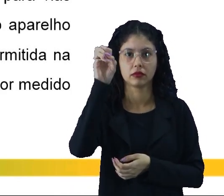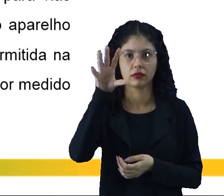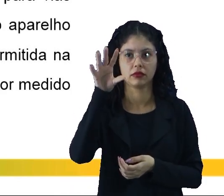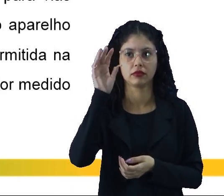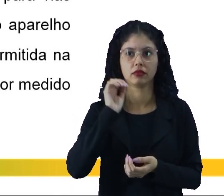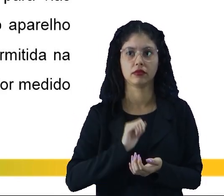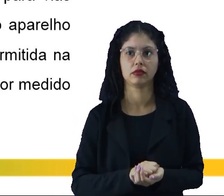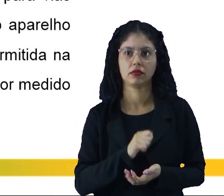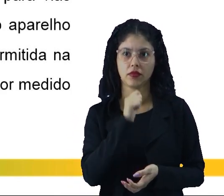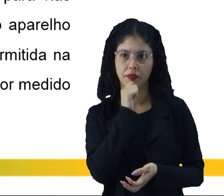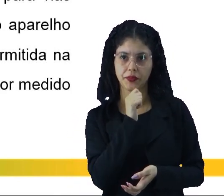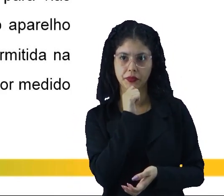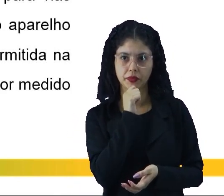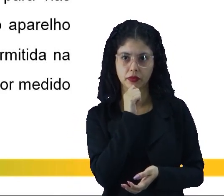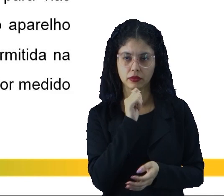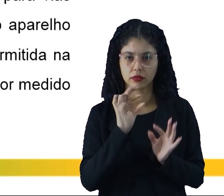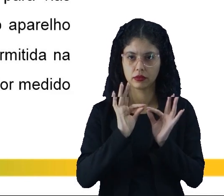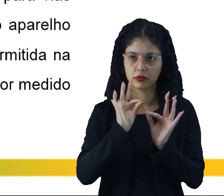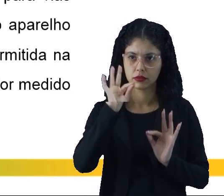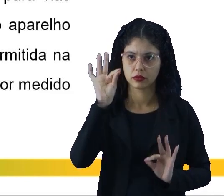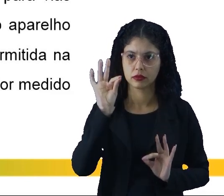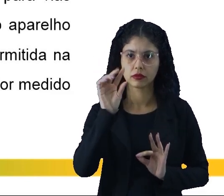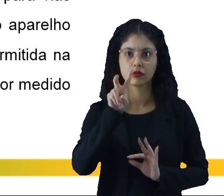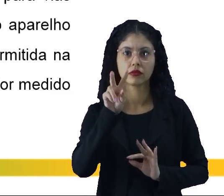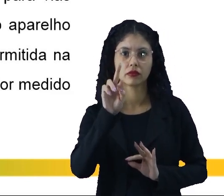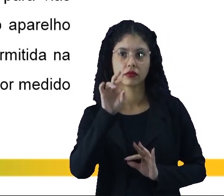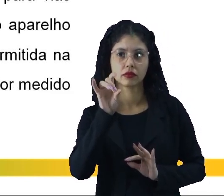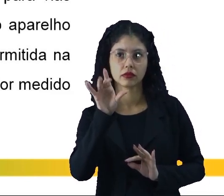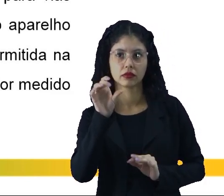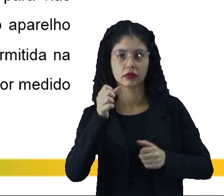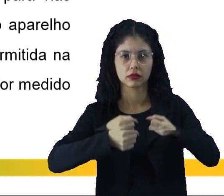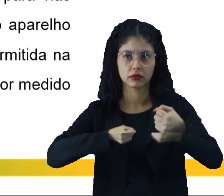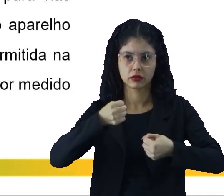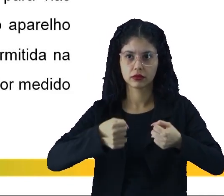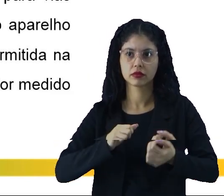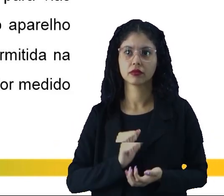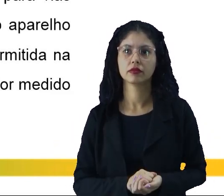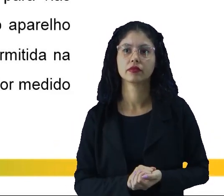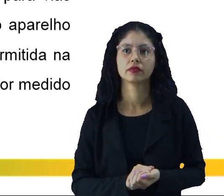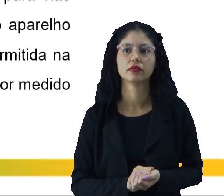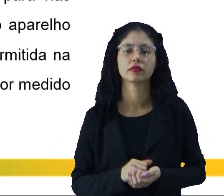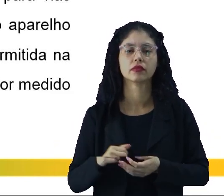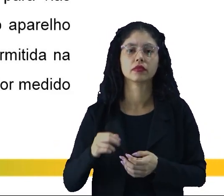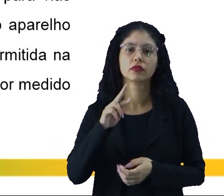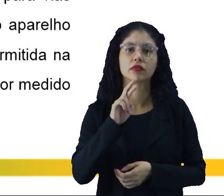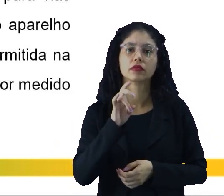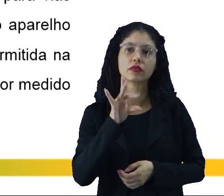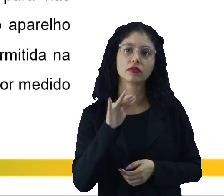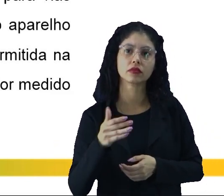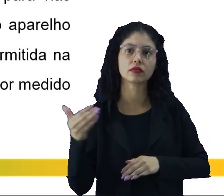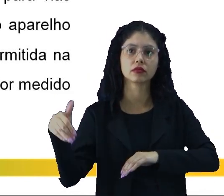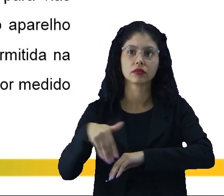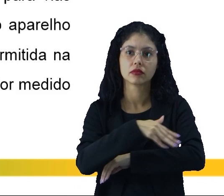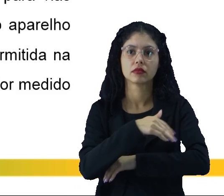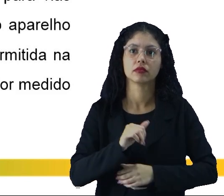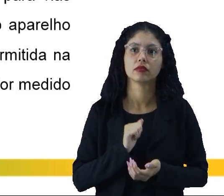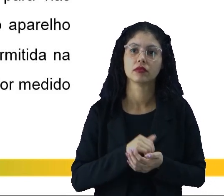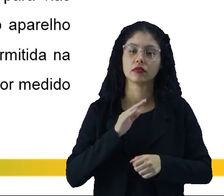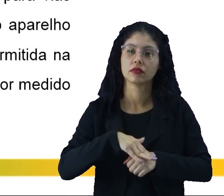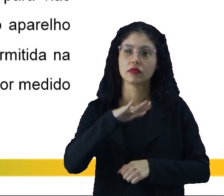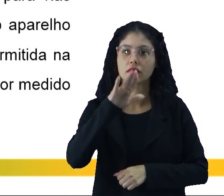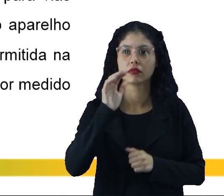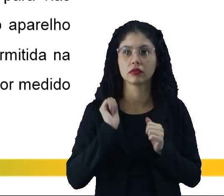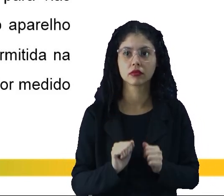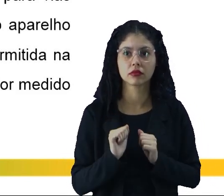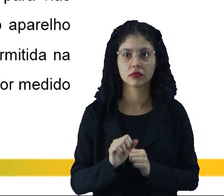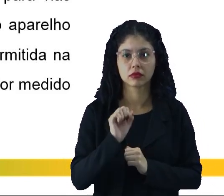aparelhos com a finalidade de medir a velocidade dos veículos. Em uma rodovia cuja velocidade máxima